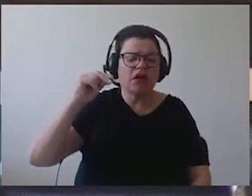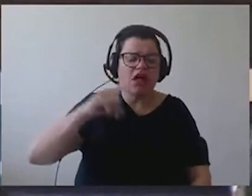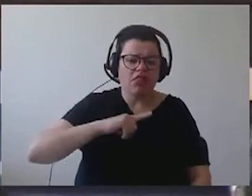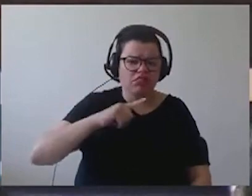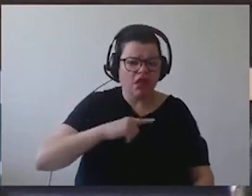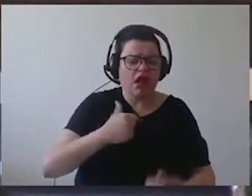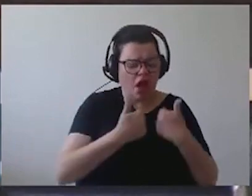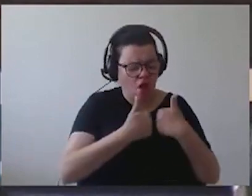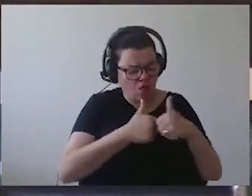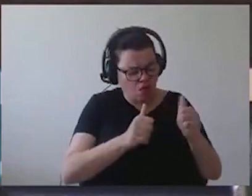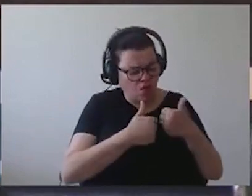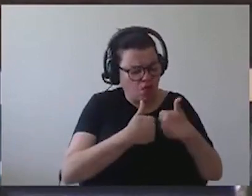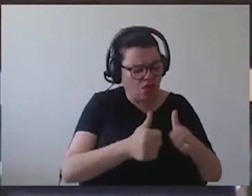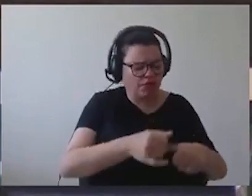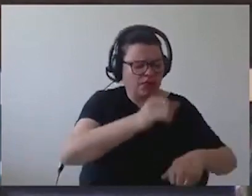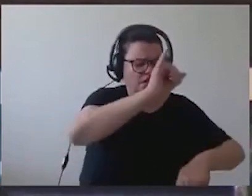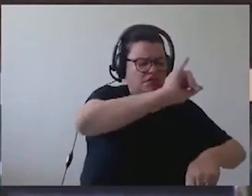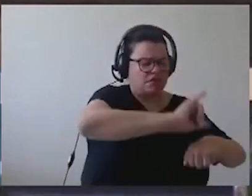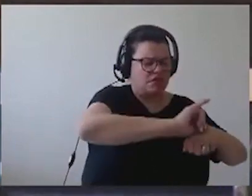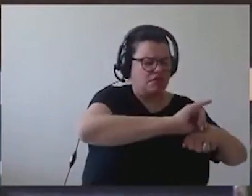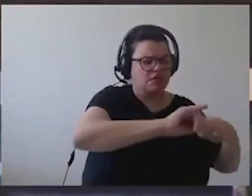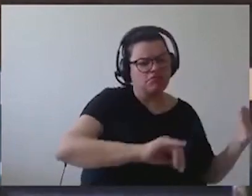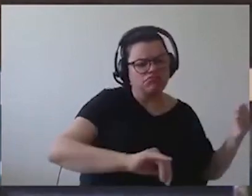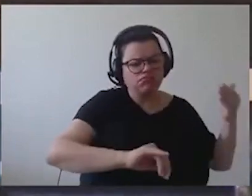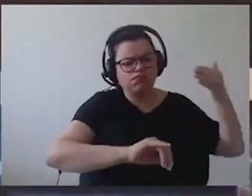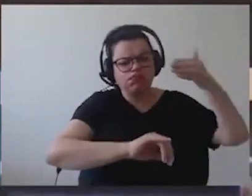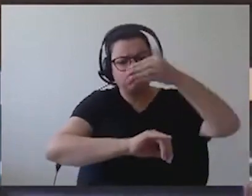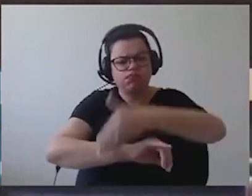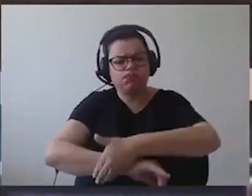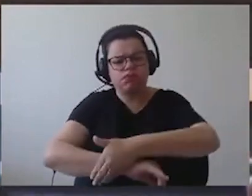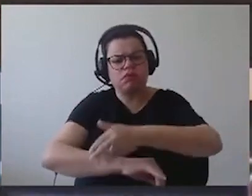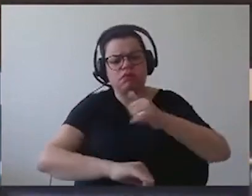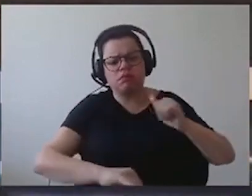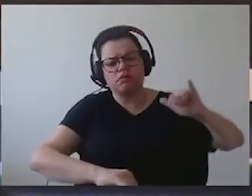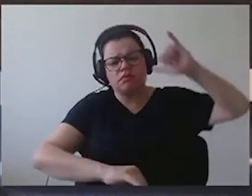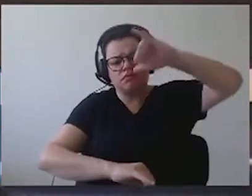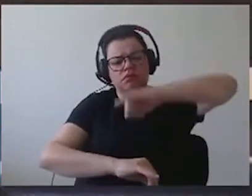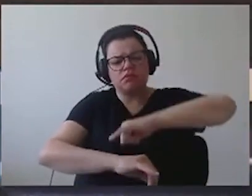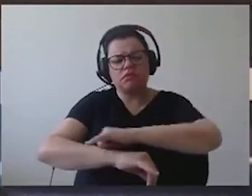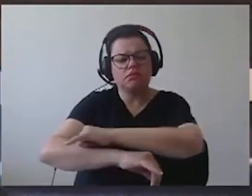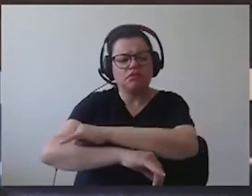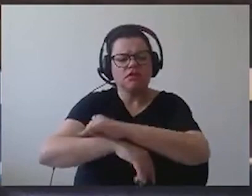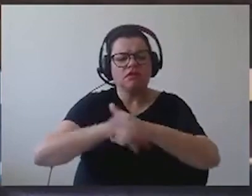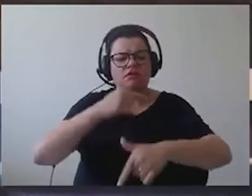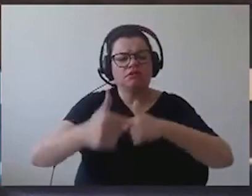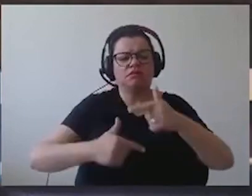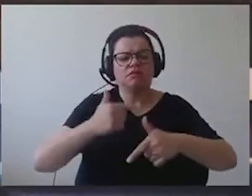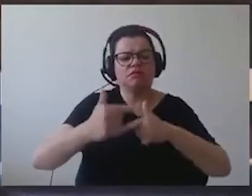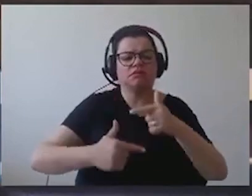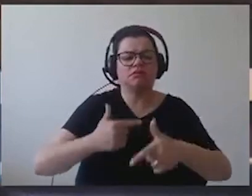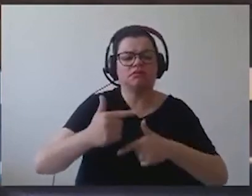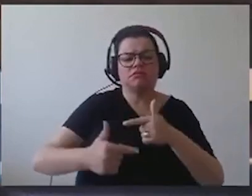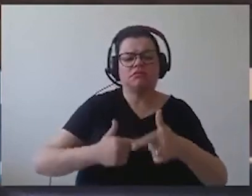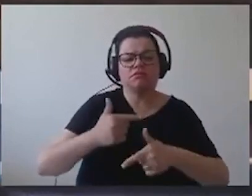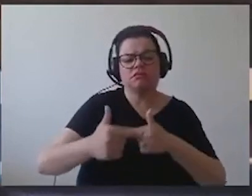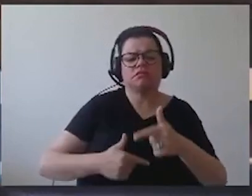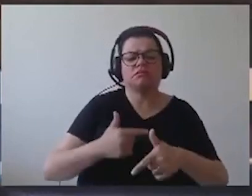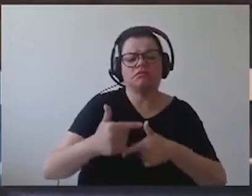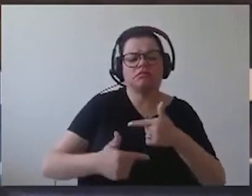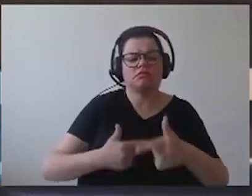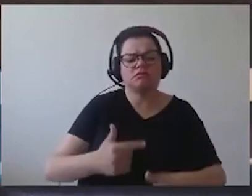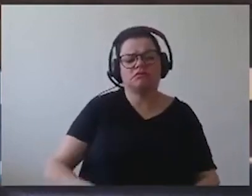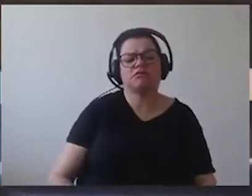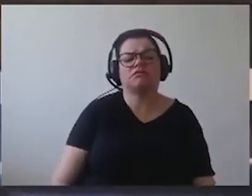proposta de restabelecimento dessa linha de ligação do centro da cidade de